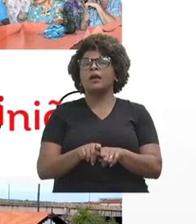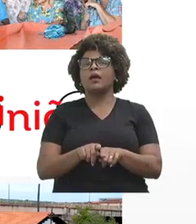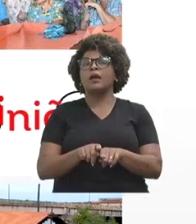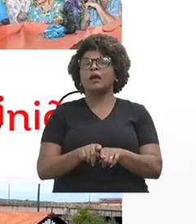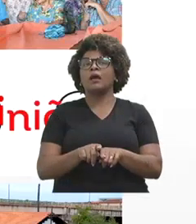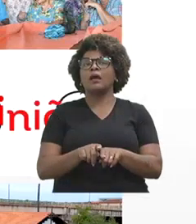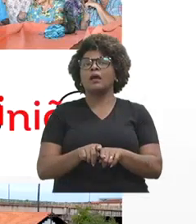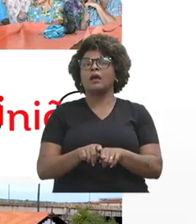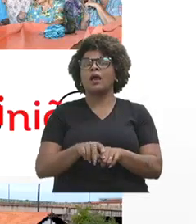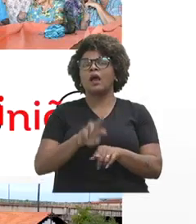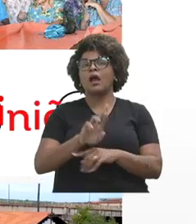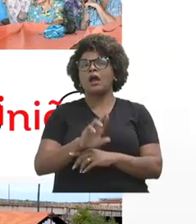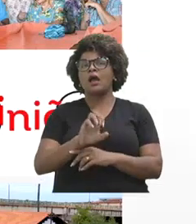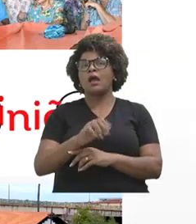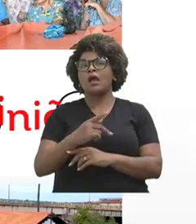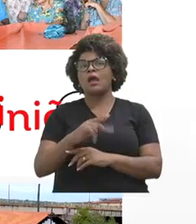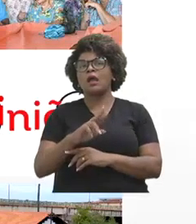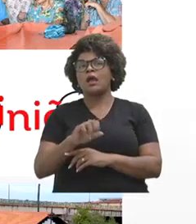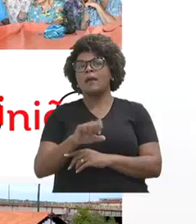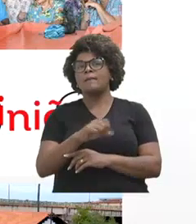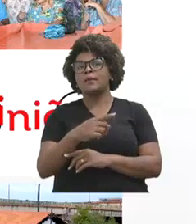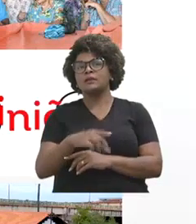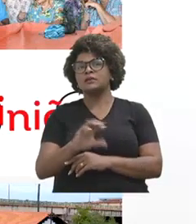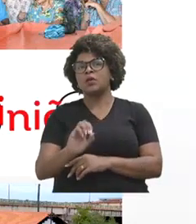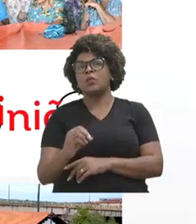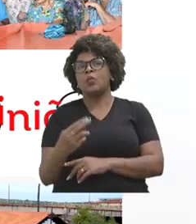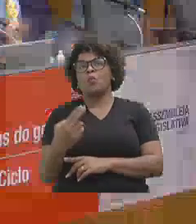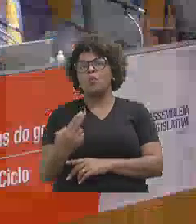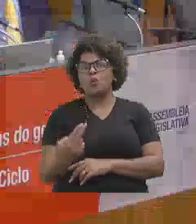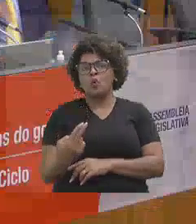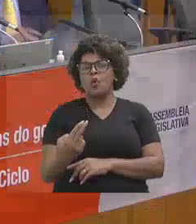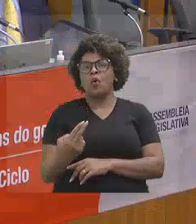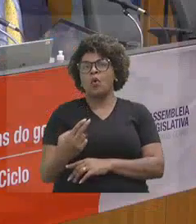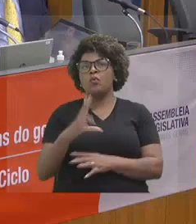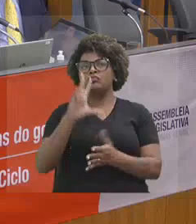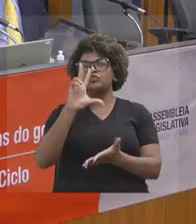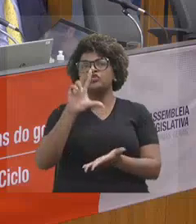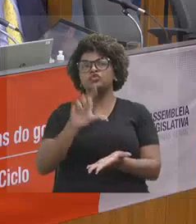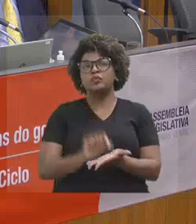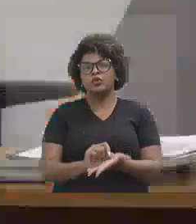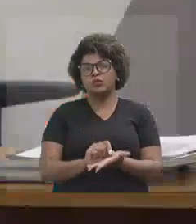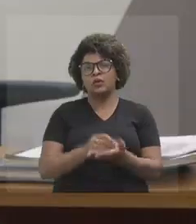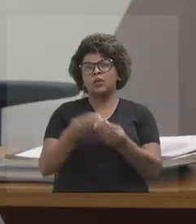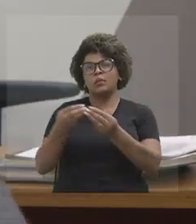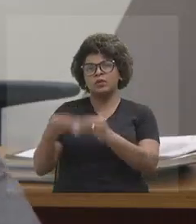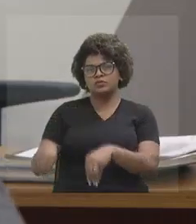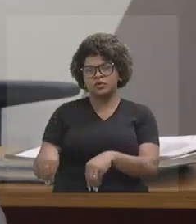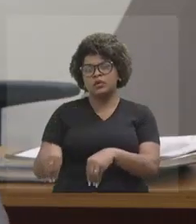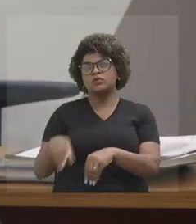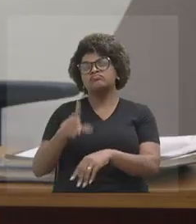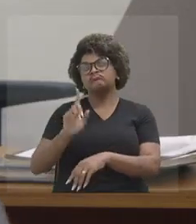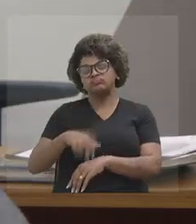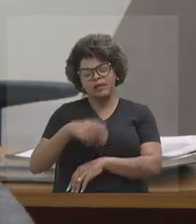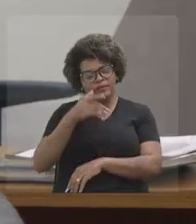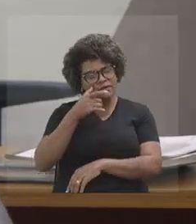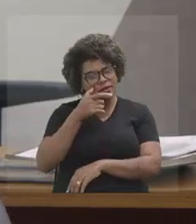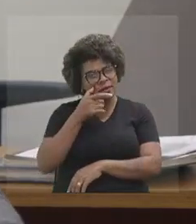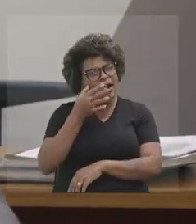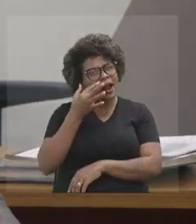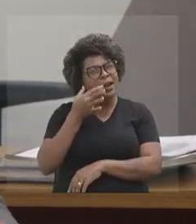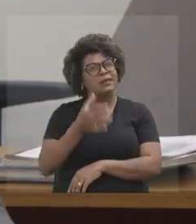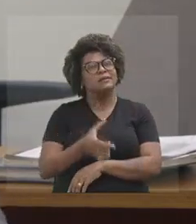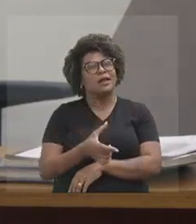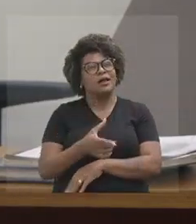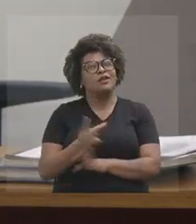Qual é o termo exato? A repressão ou a redução de danos. Isso. Foi muito interessante, inclusive, a gente ficou com a sensação de que estava